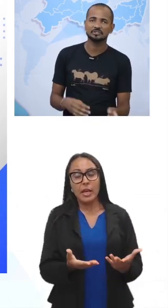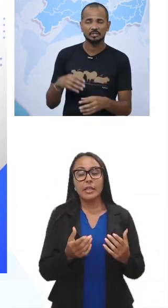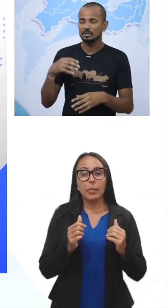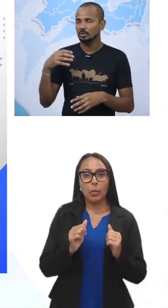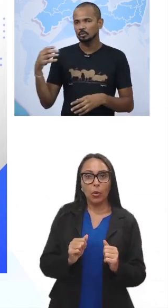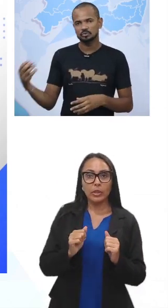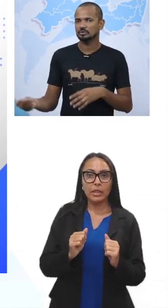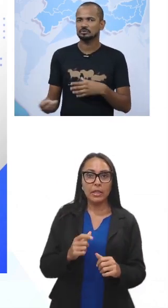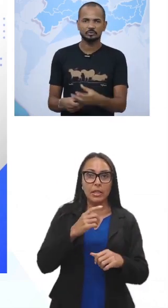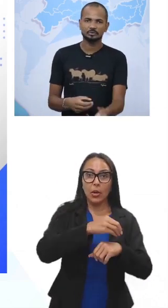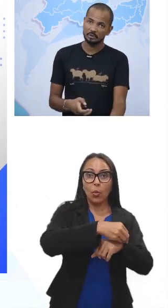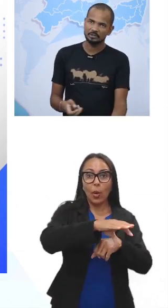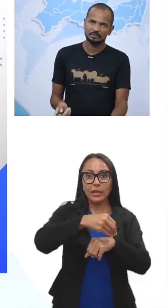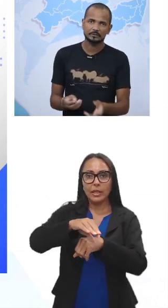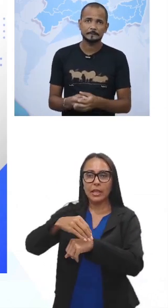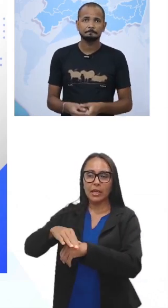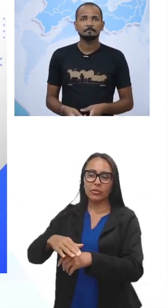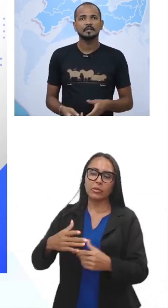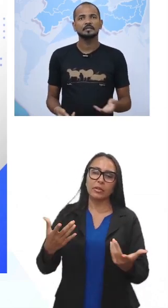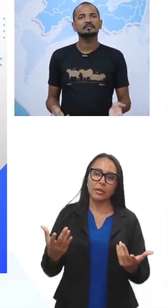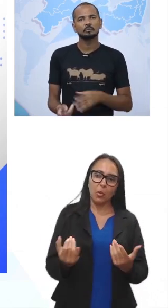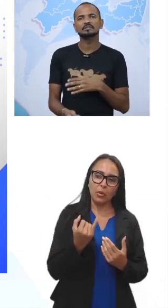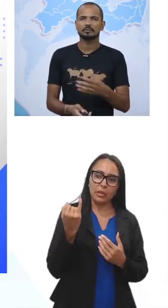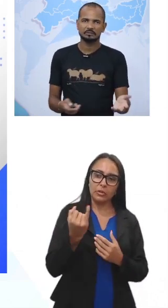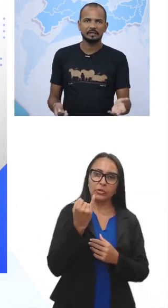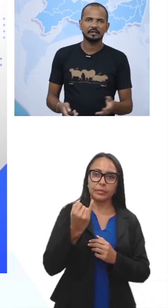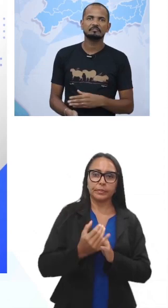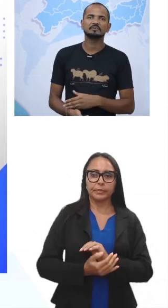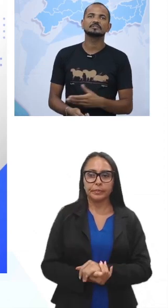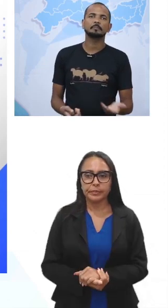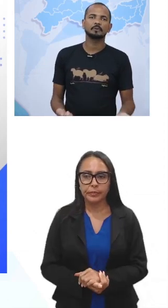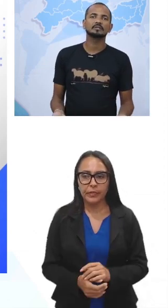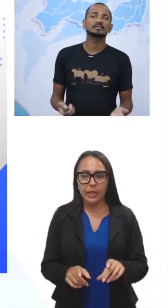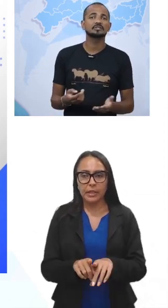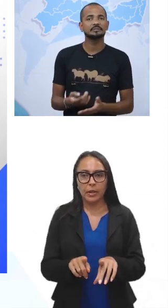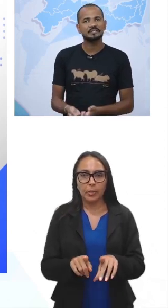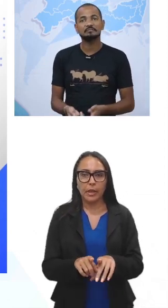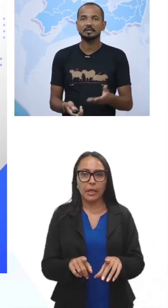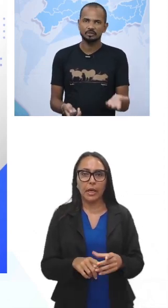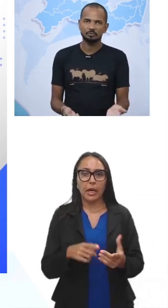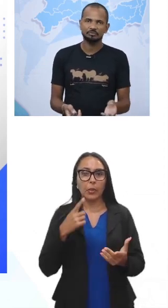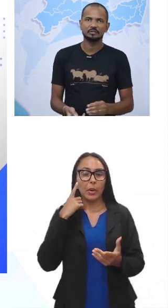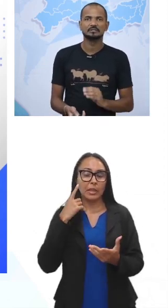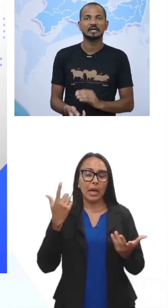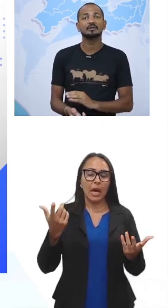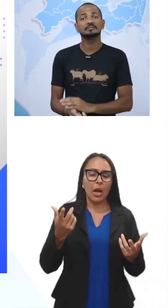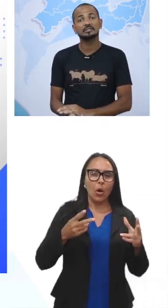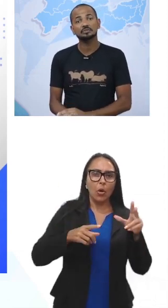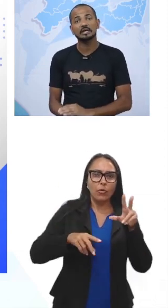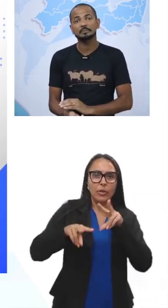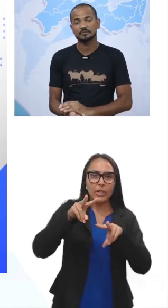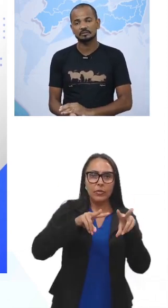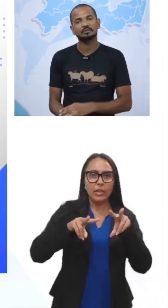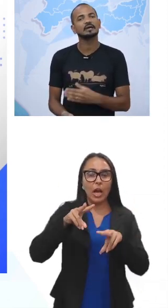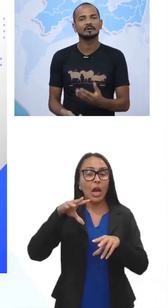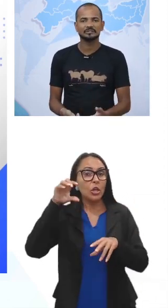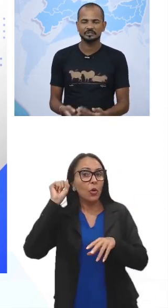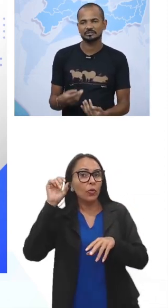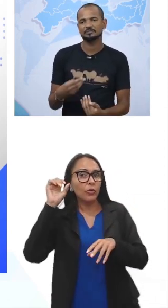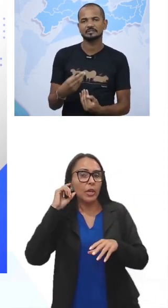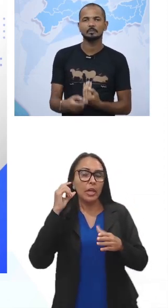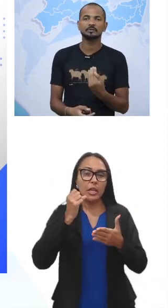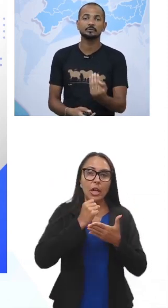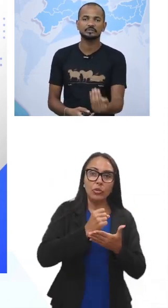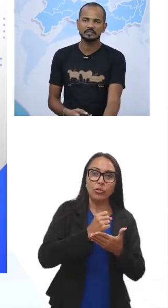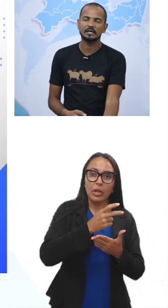dicas, ou sugestões, ou críticas. E tem um roteiro de tarefa, fazer o papel do analista, observar e ouvir, não de ajudar a pessoa a navegar, ou